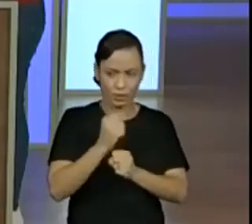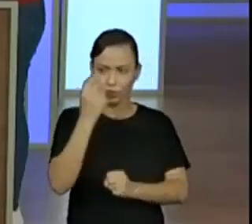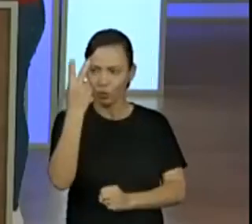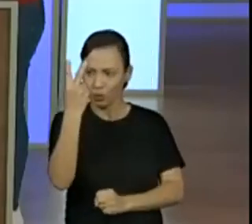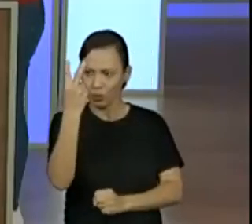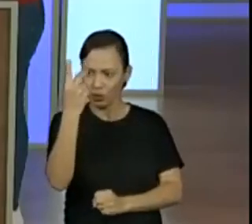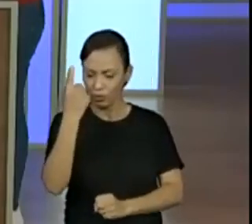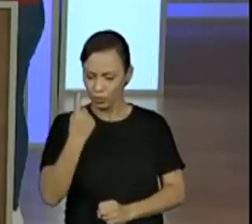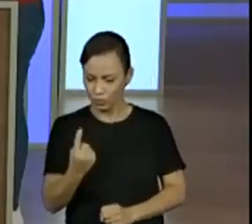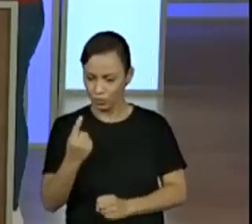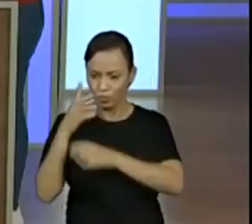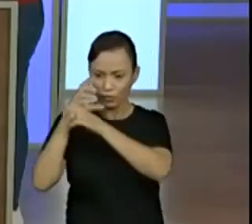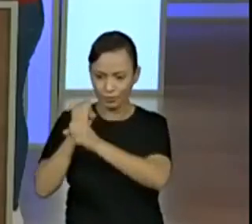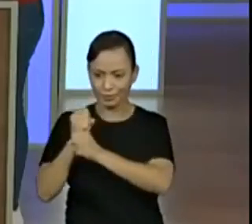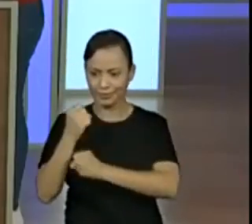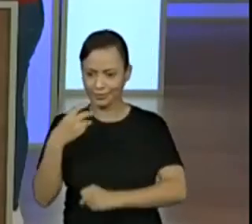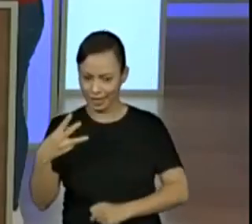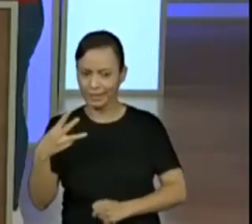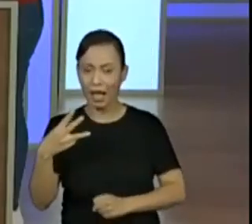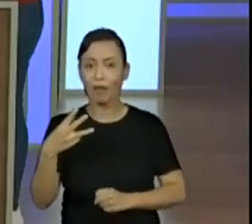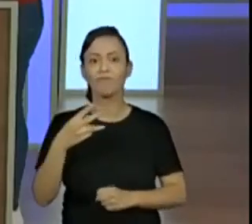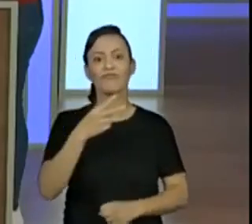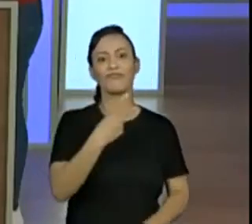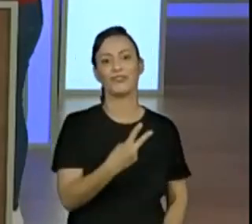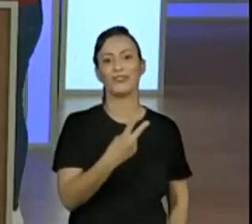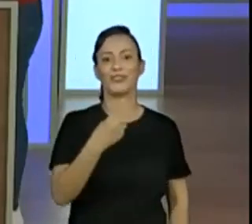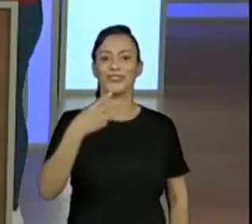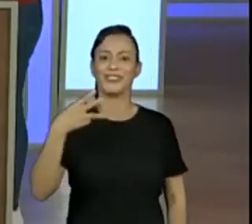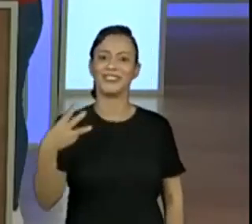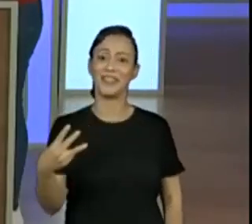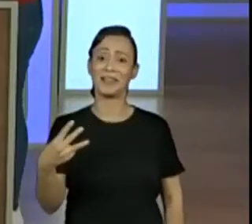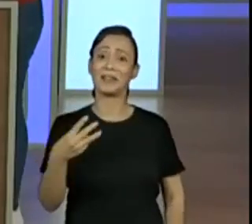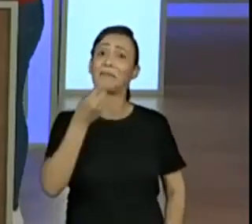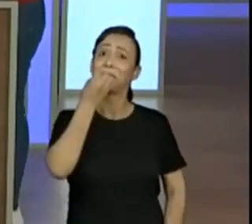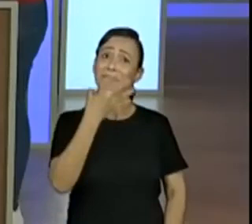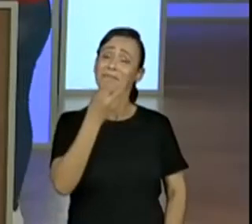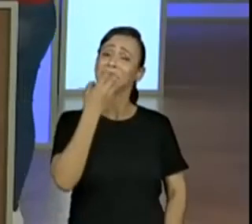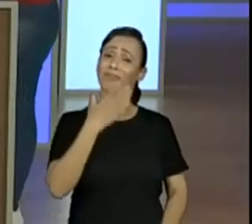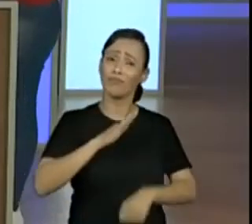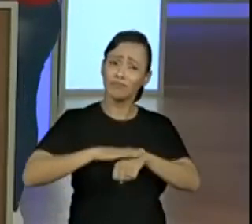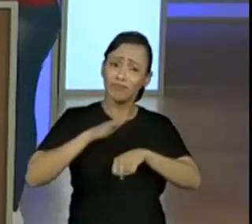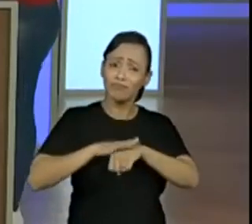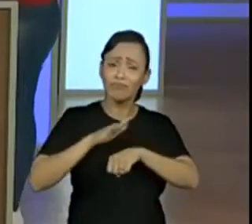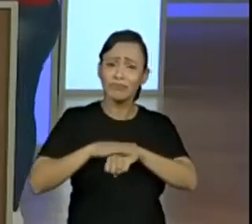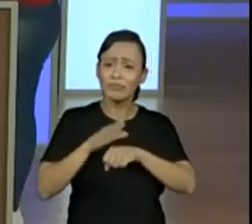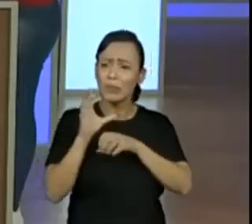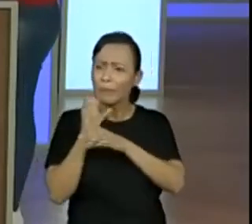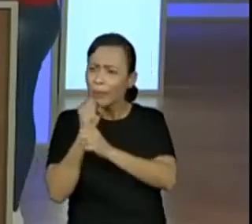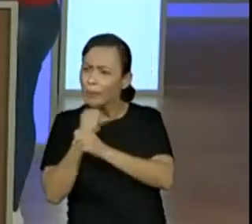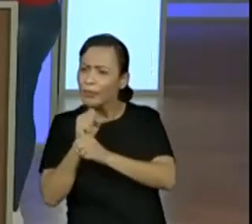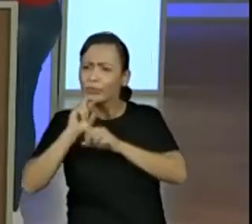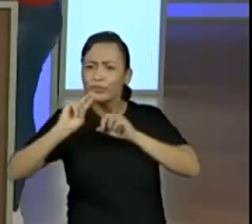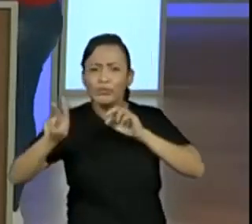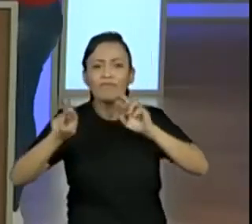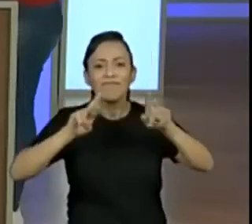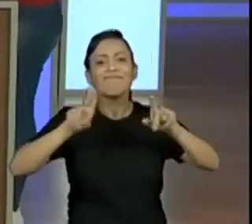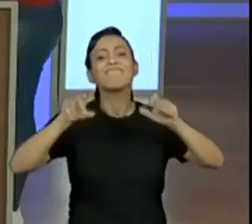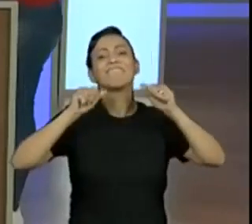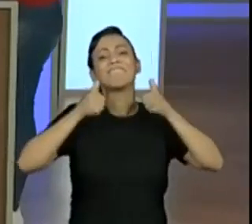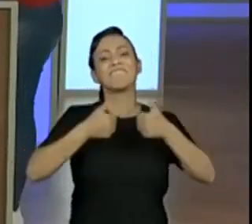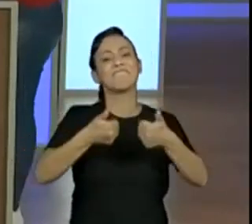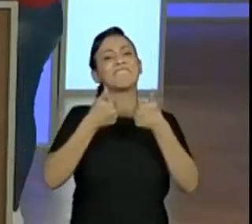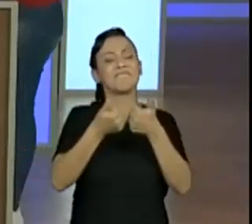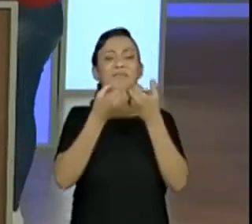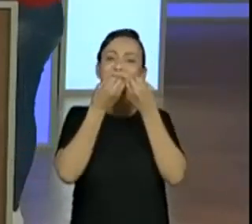olha lá, muitos colocaram desse jeito, lá. Bem mais fácil, né? dez mais três. Dez, mesmo, fica, né? Aí dá